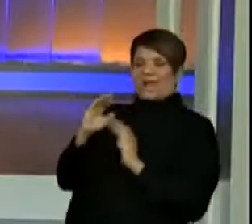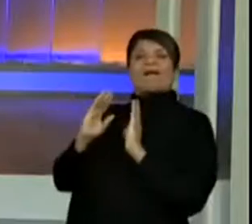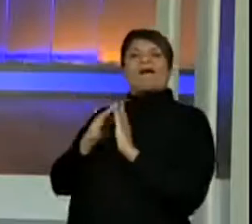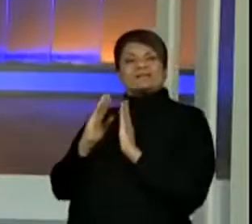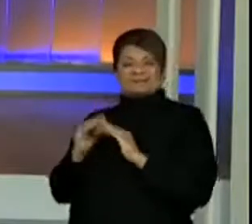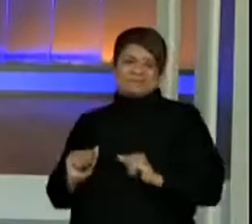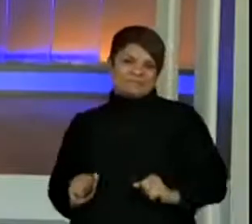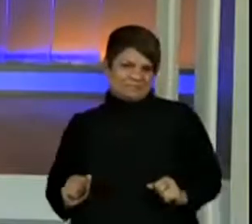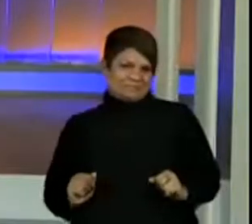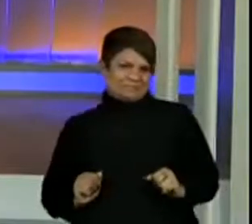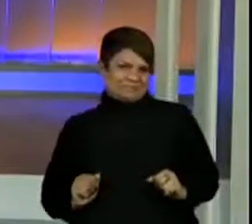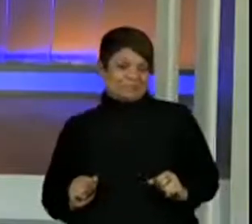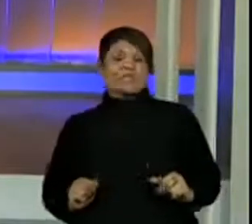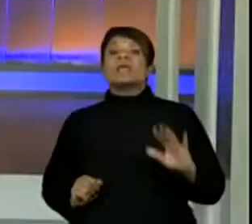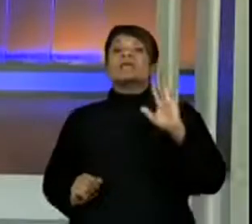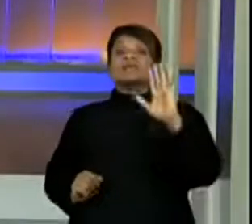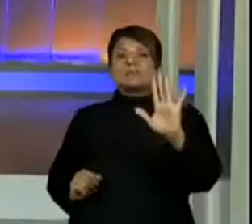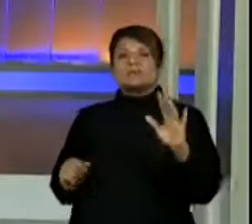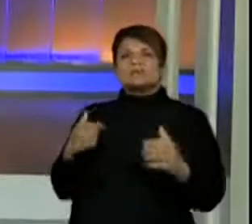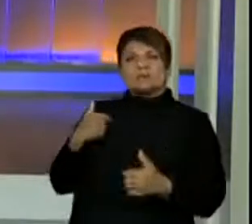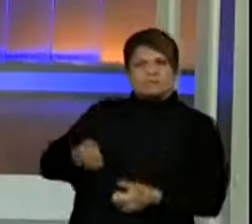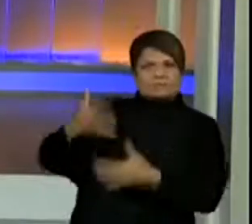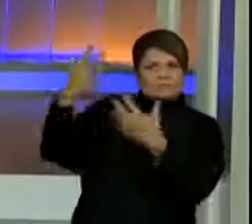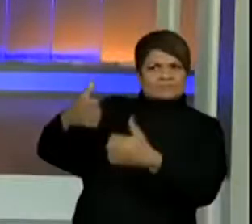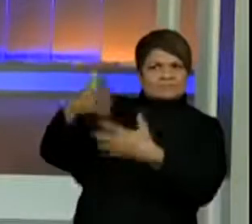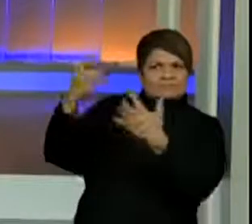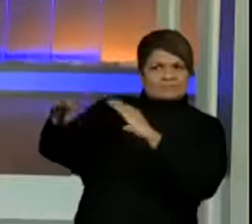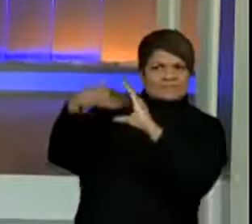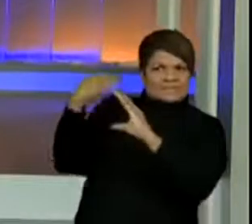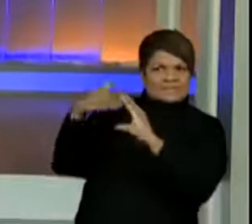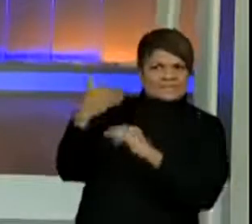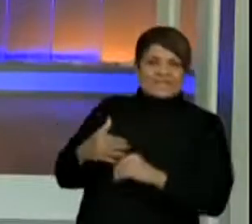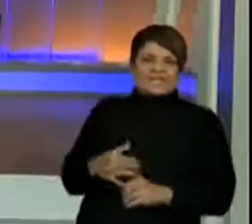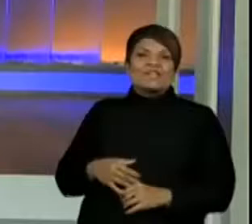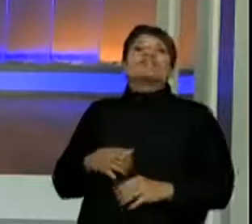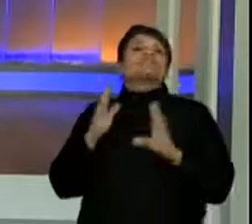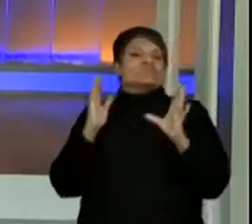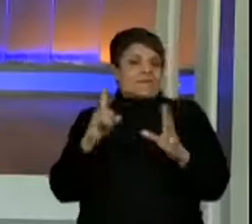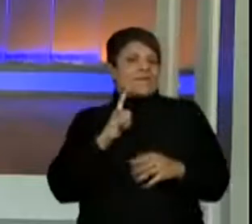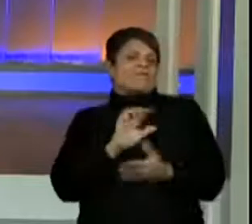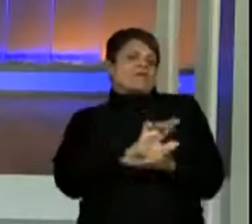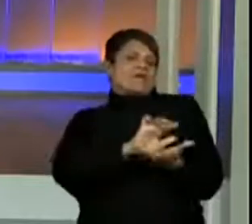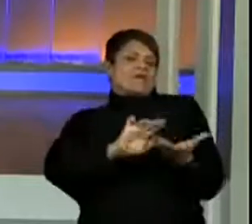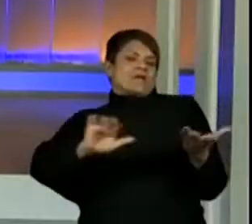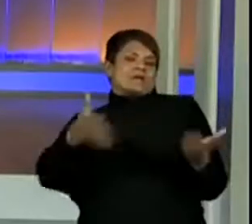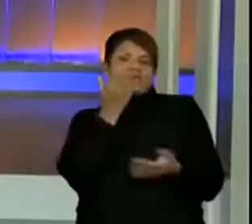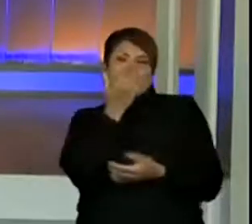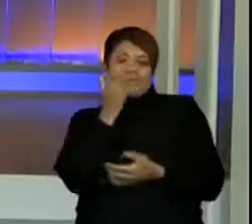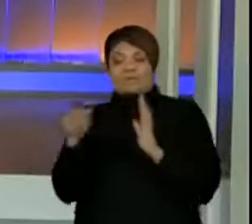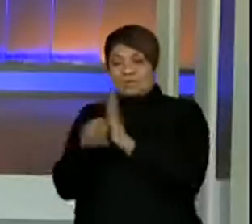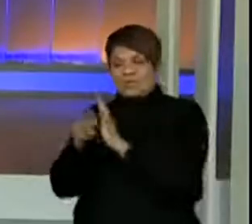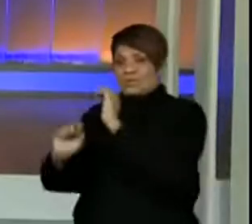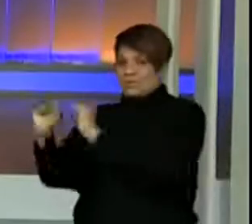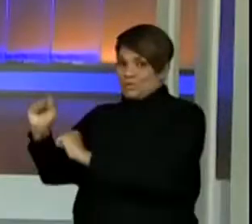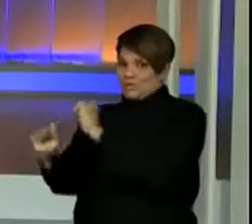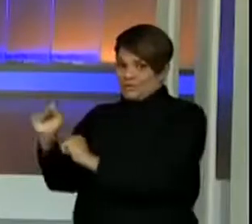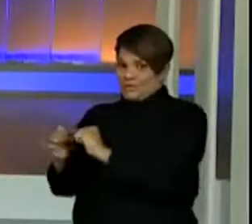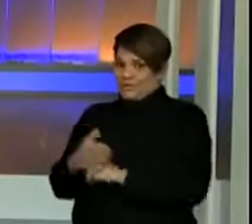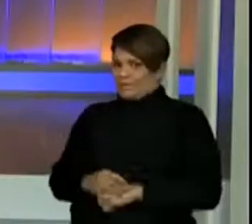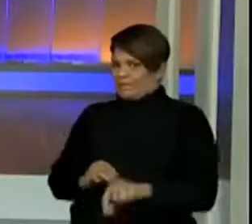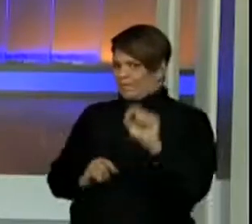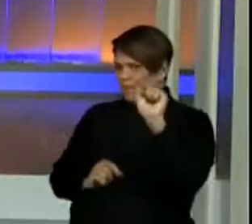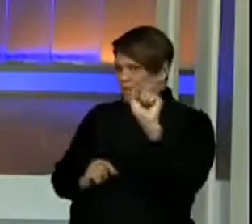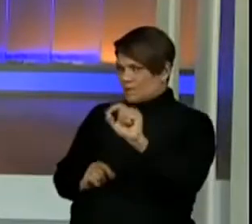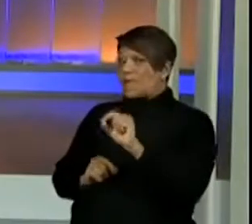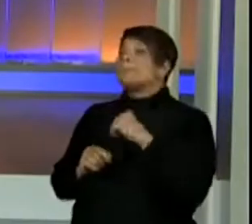Agora, eu vi no chat o pessoal colocando um monte de comida industrializada. O que